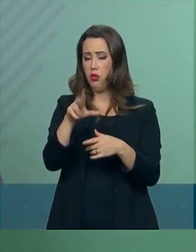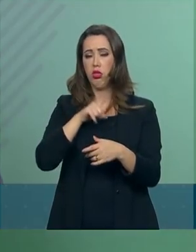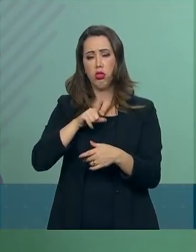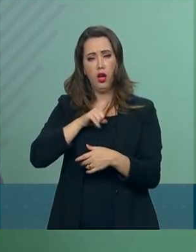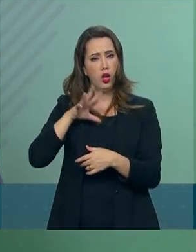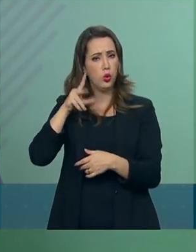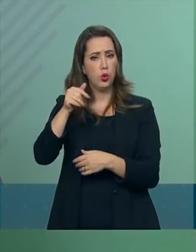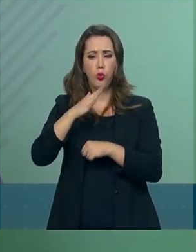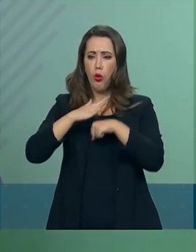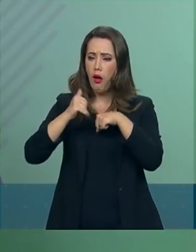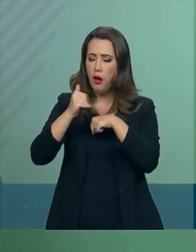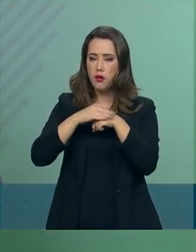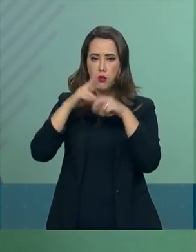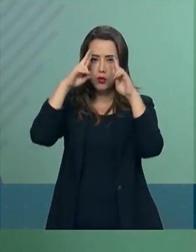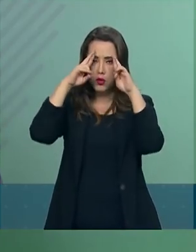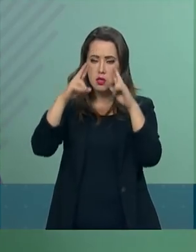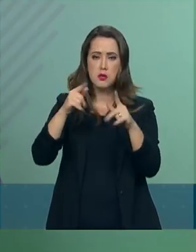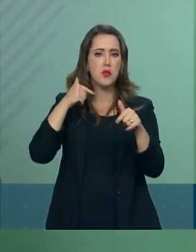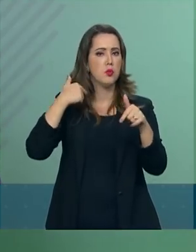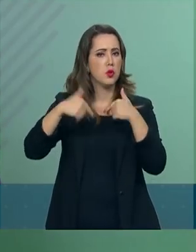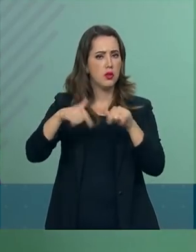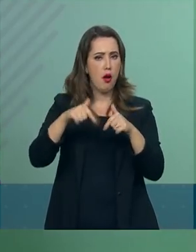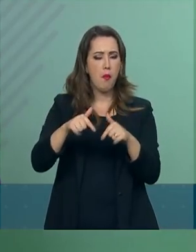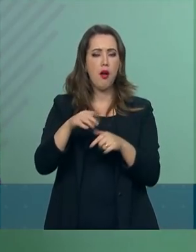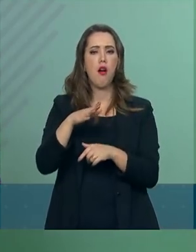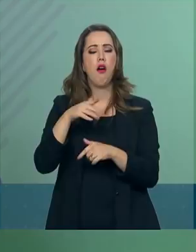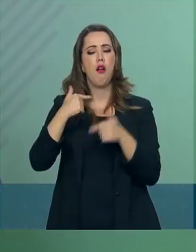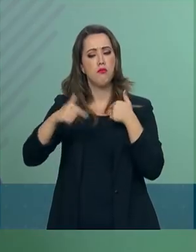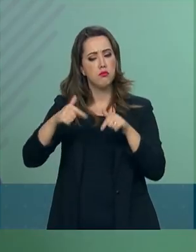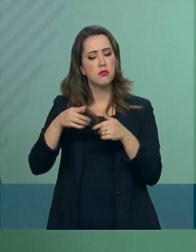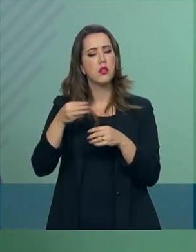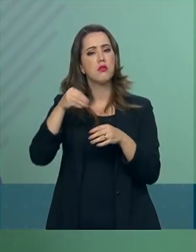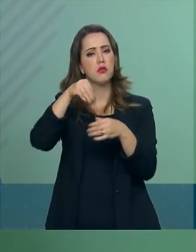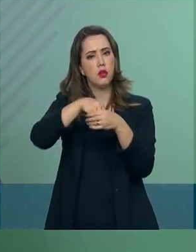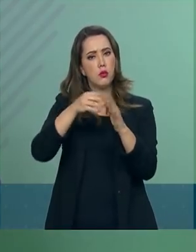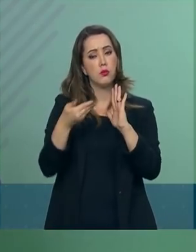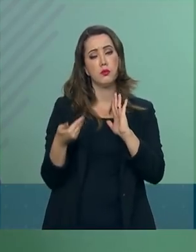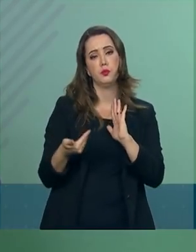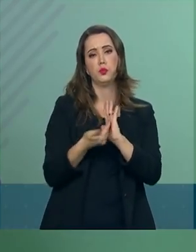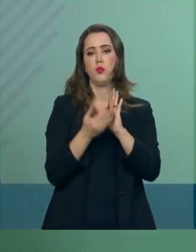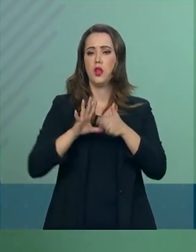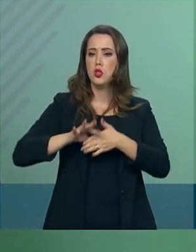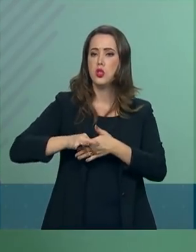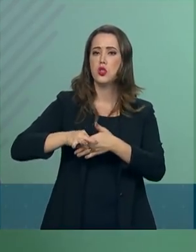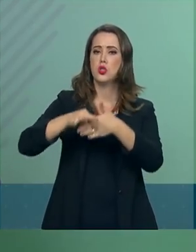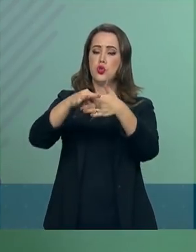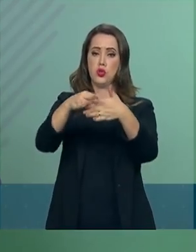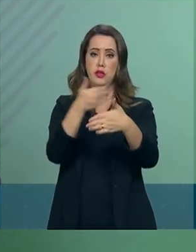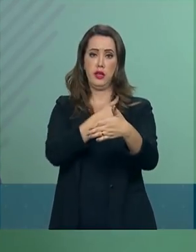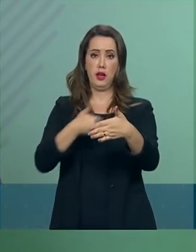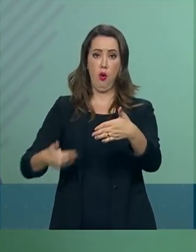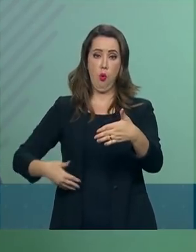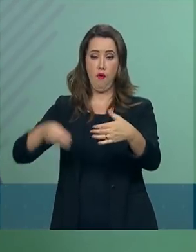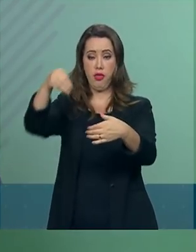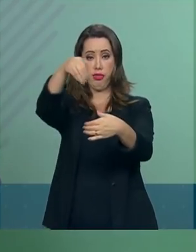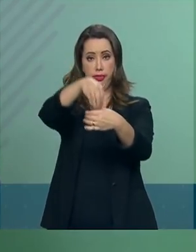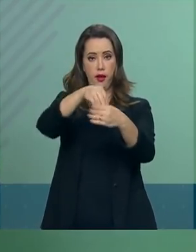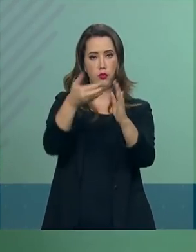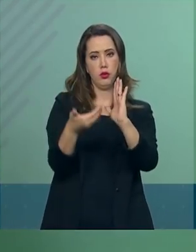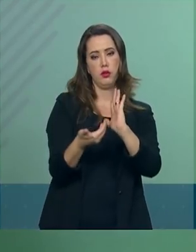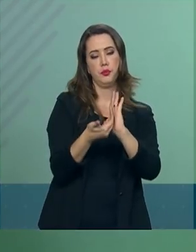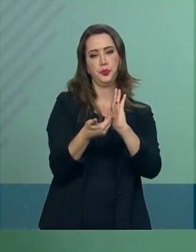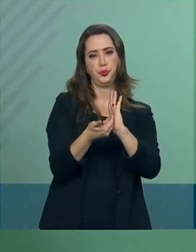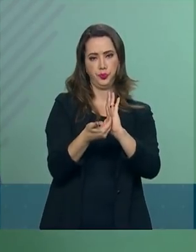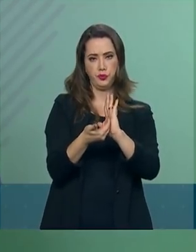o carinho e o respeito e o reconhecimento da sua capacidade de liderar o governo lá junto à Câmara